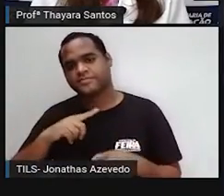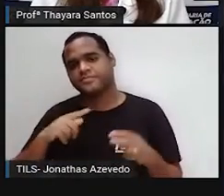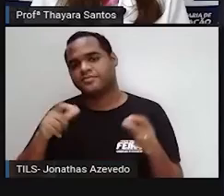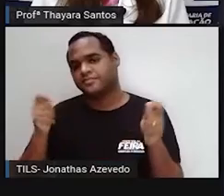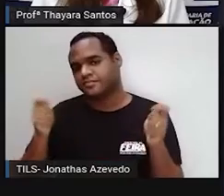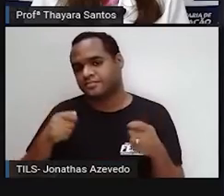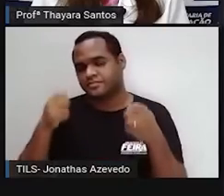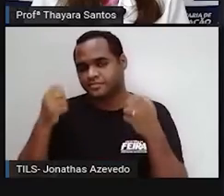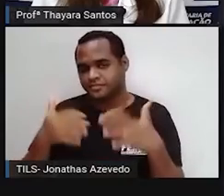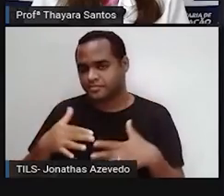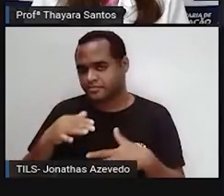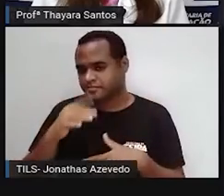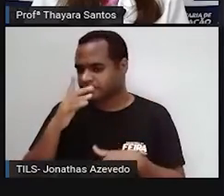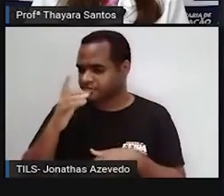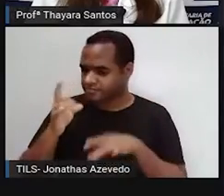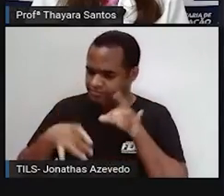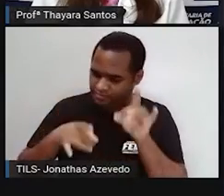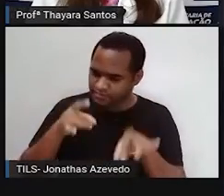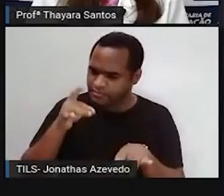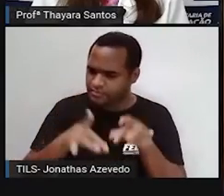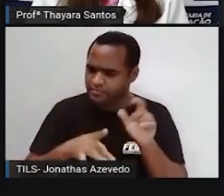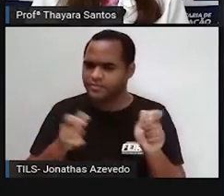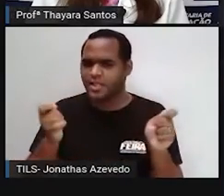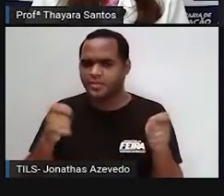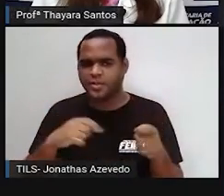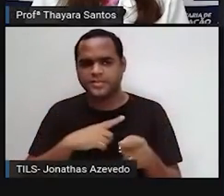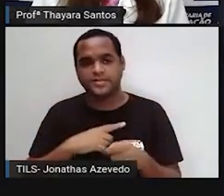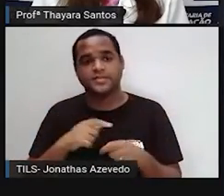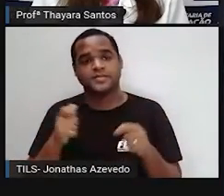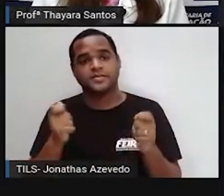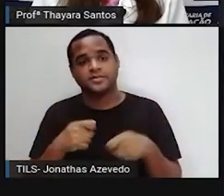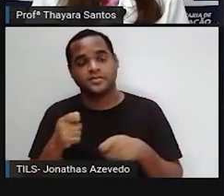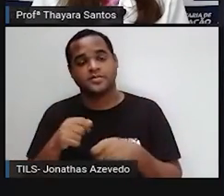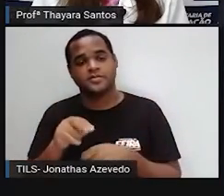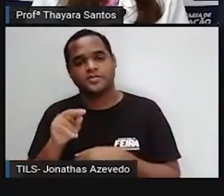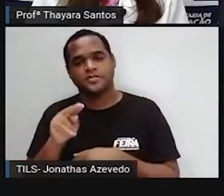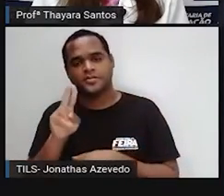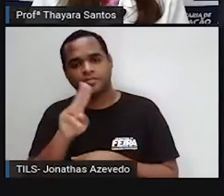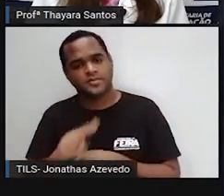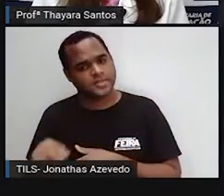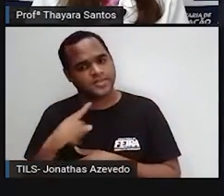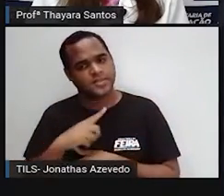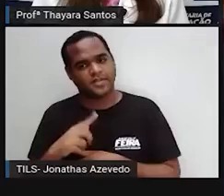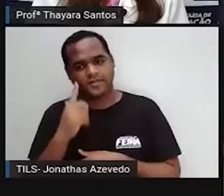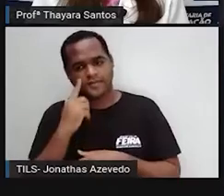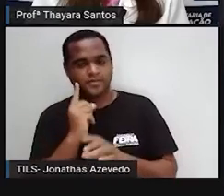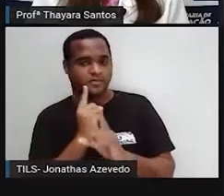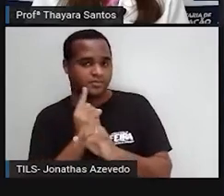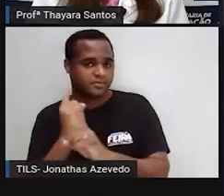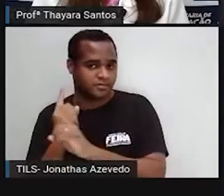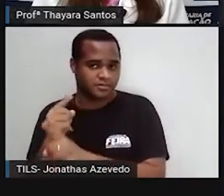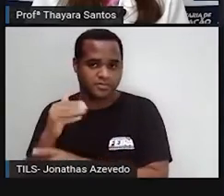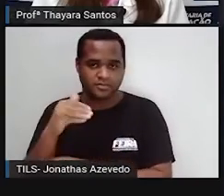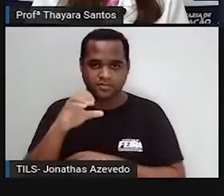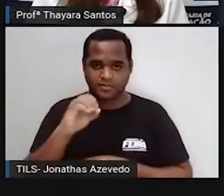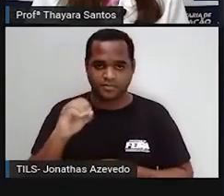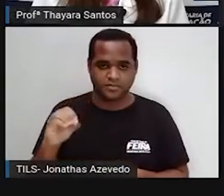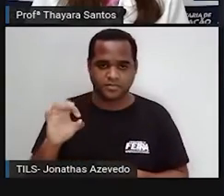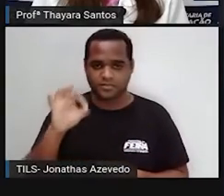de ser poluente, além do material plástico ser poluente, a gente encontrar já em 100% dos